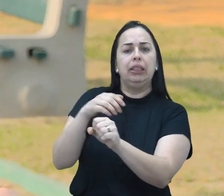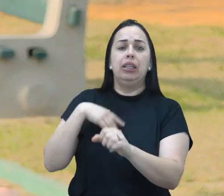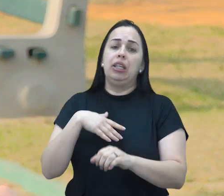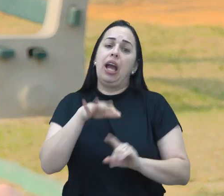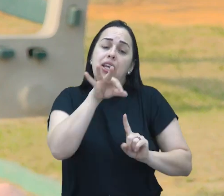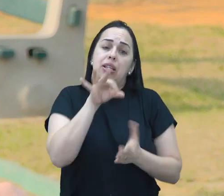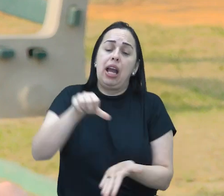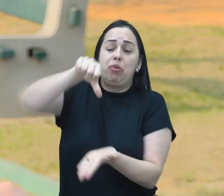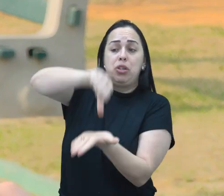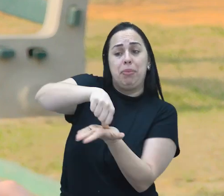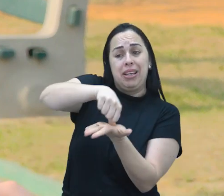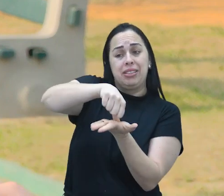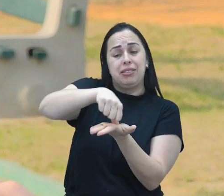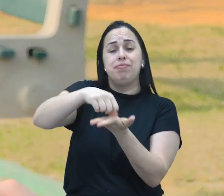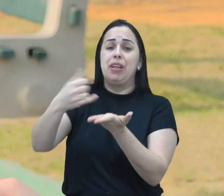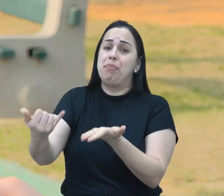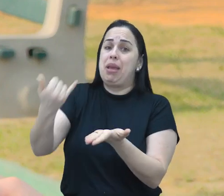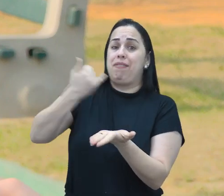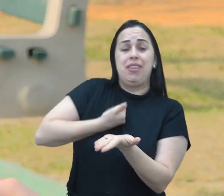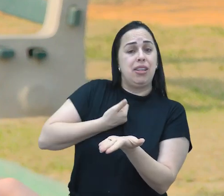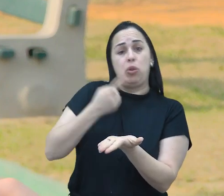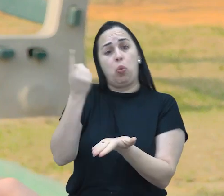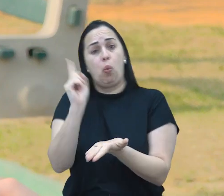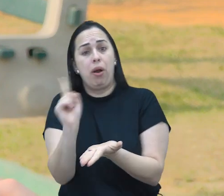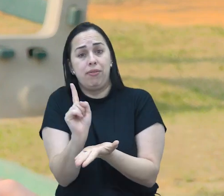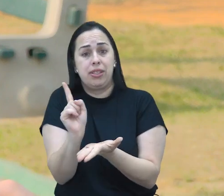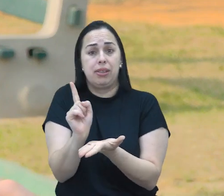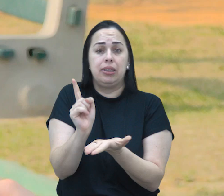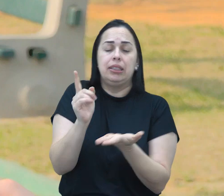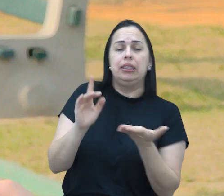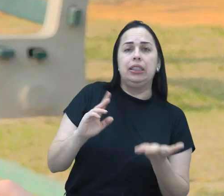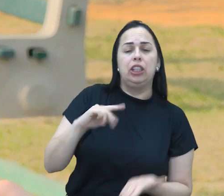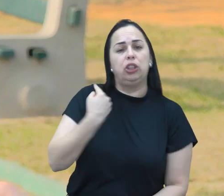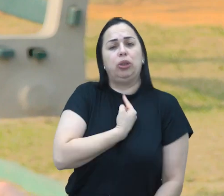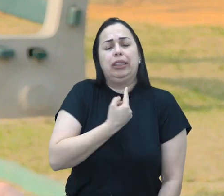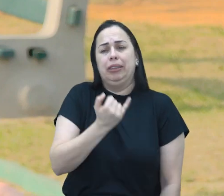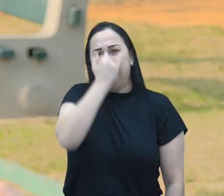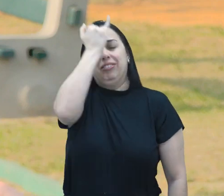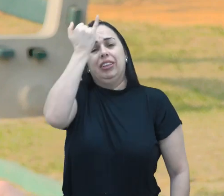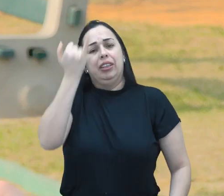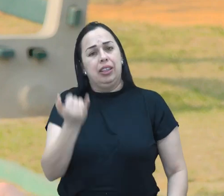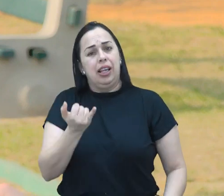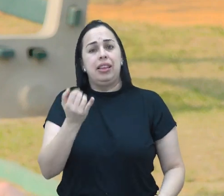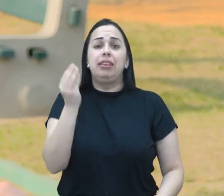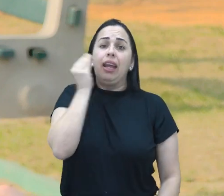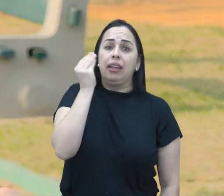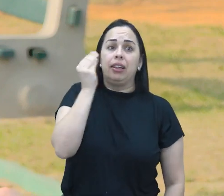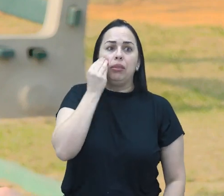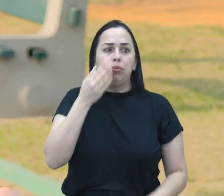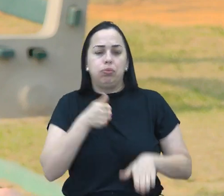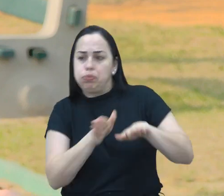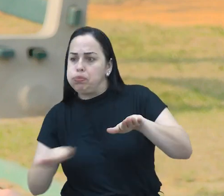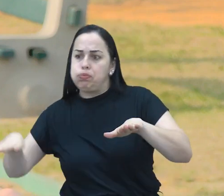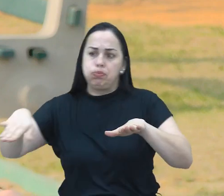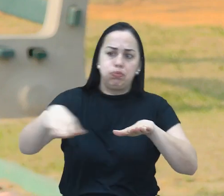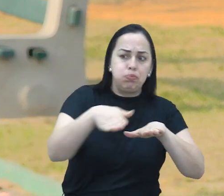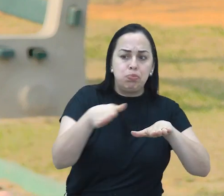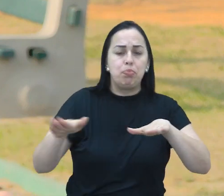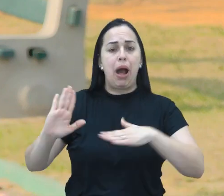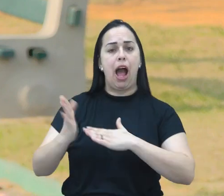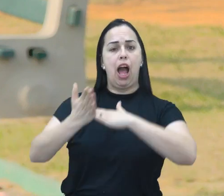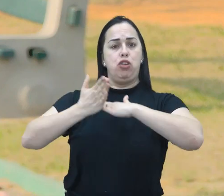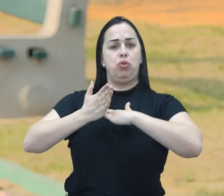o GPS indica, não indica também. A gente fica nessa frustração. A gente que tenta pegar rotas alternativas para poder